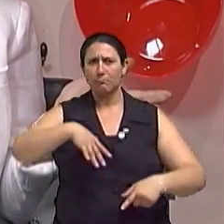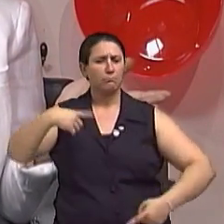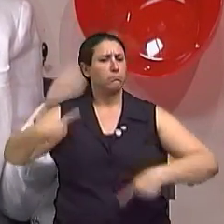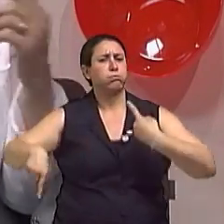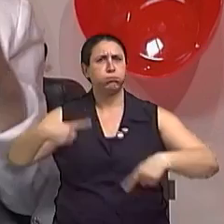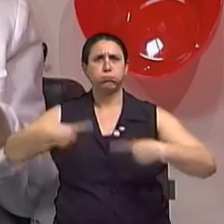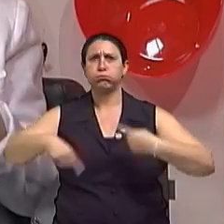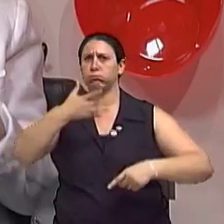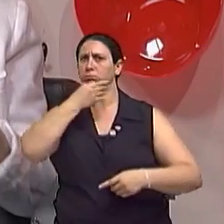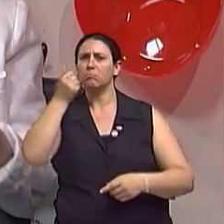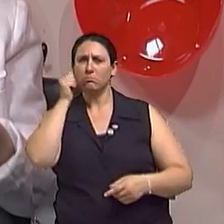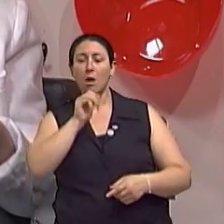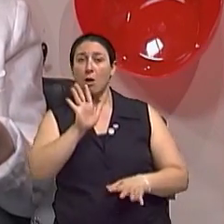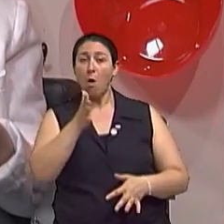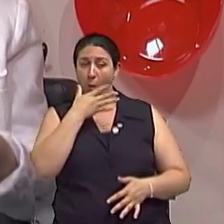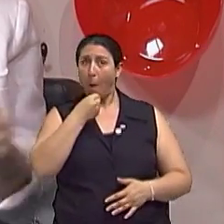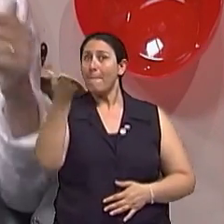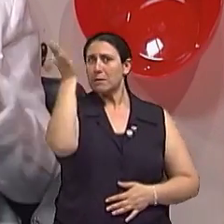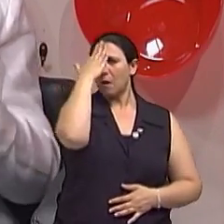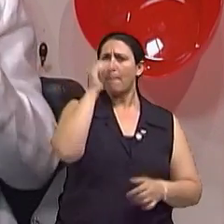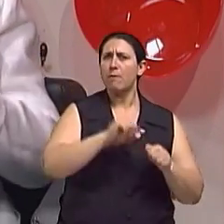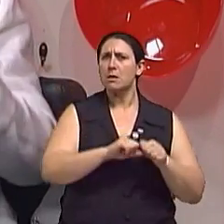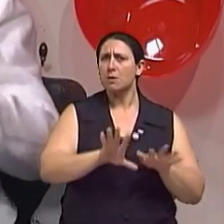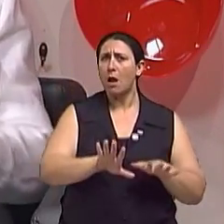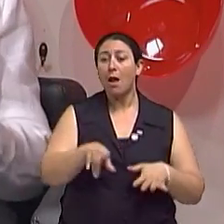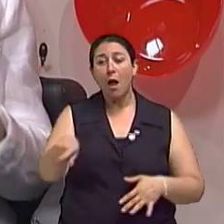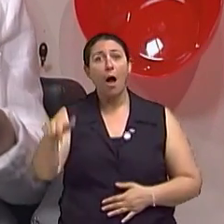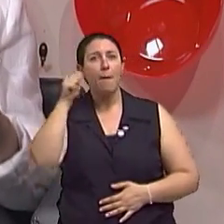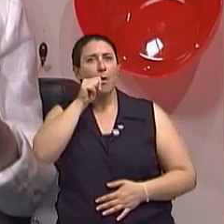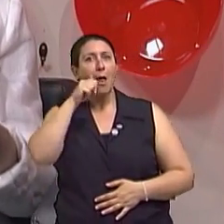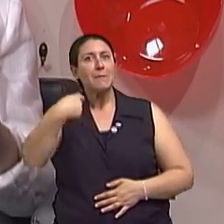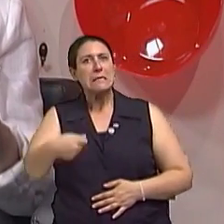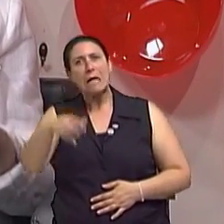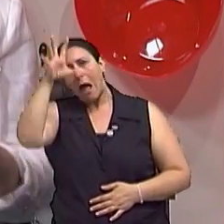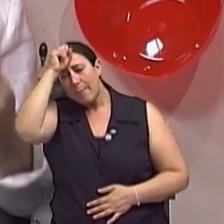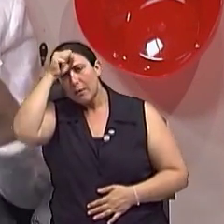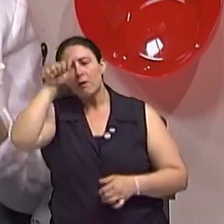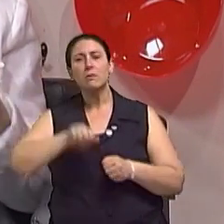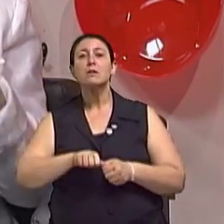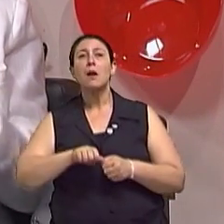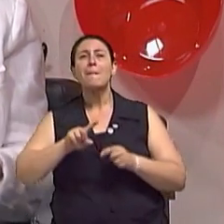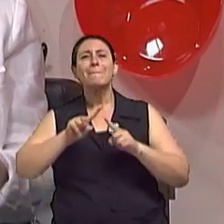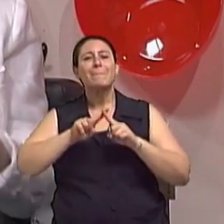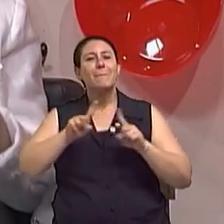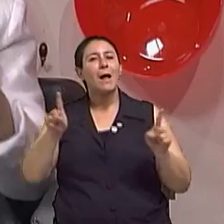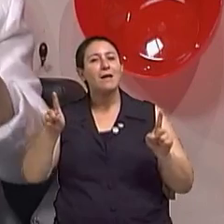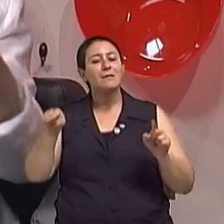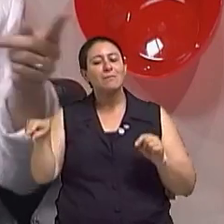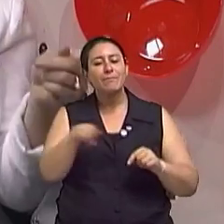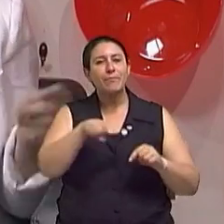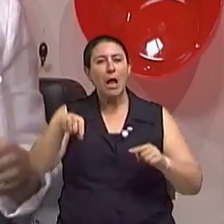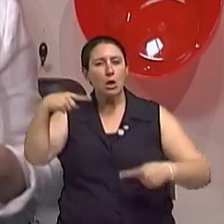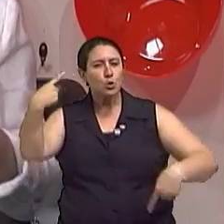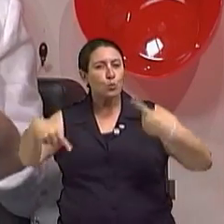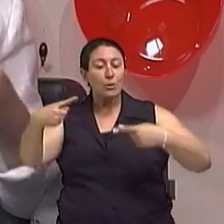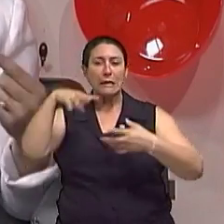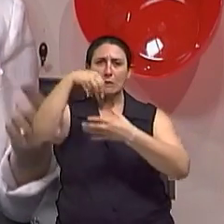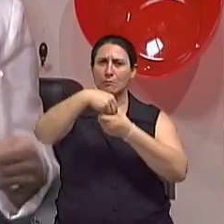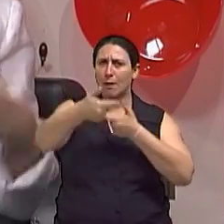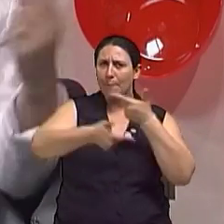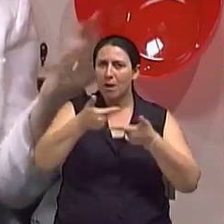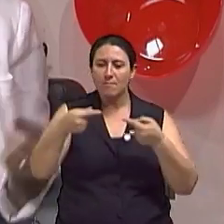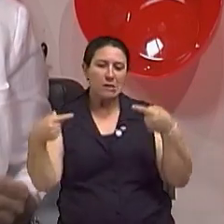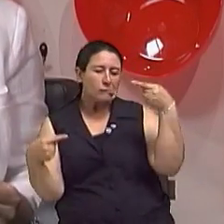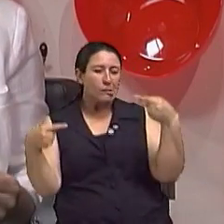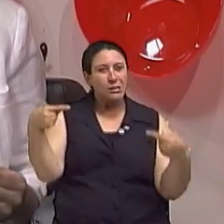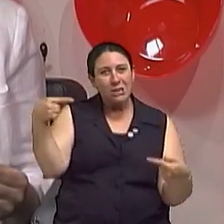Como não? Os homens sabem fazer isso. As mulheres é que têm que aprender a fazer isso. Uma disputa sadia nos ambientes de trabalho, nos